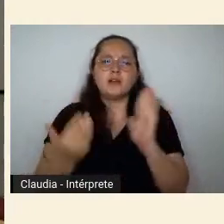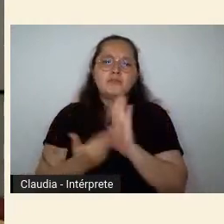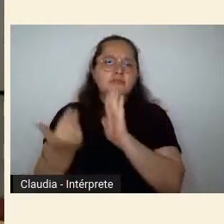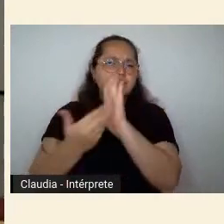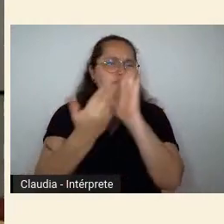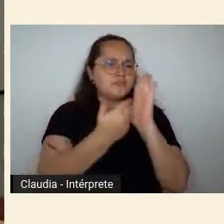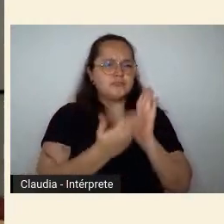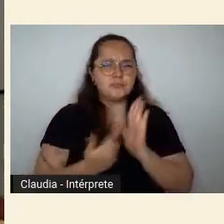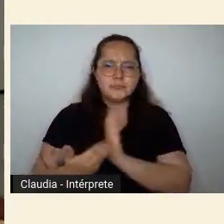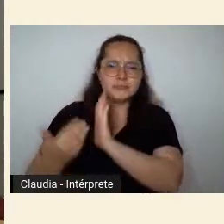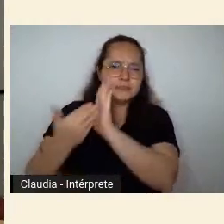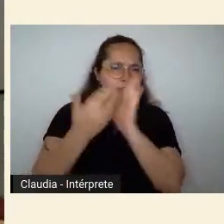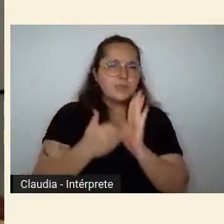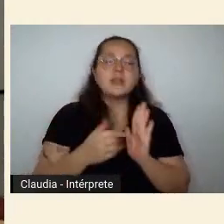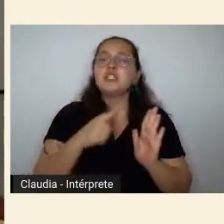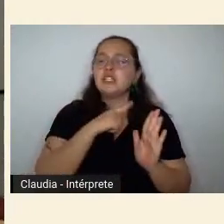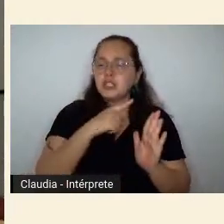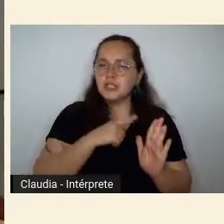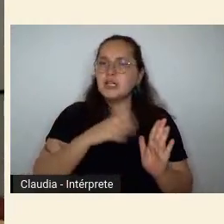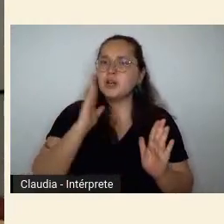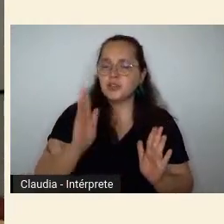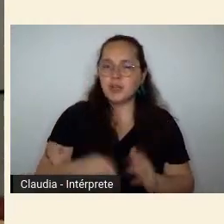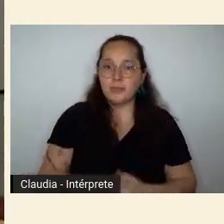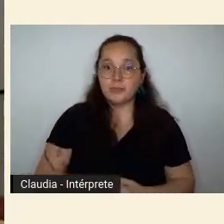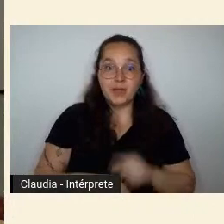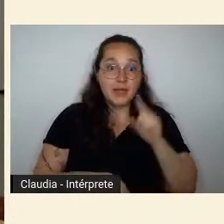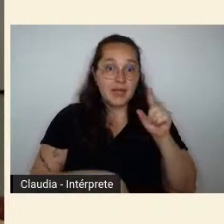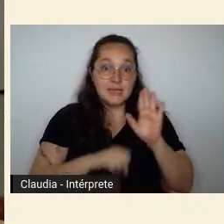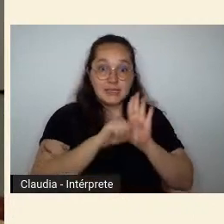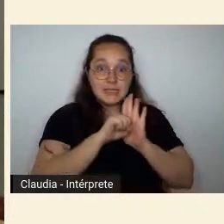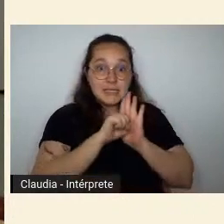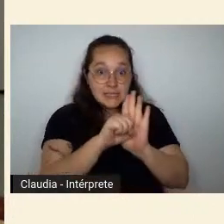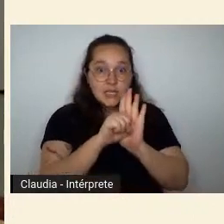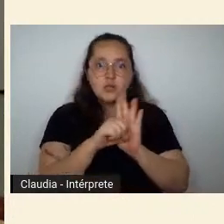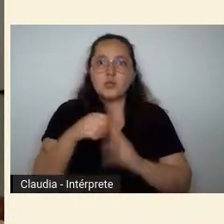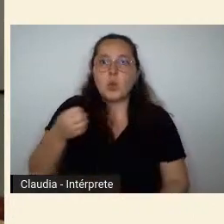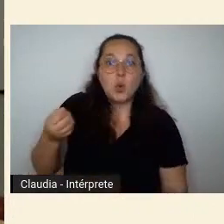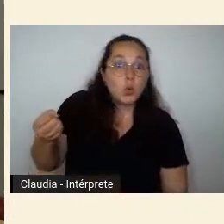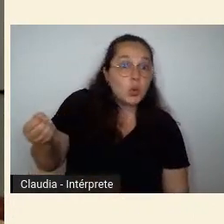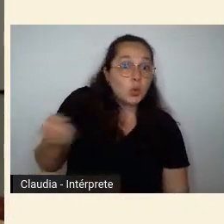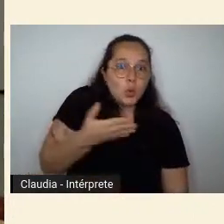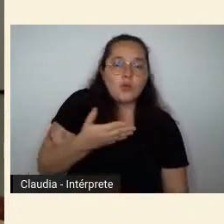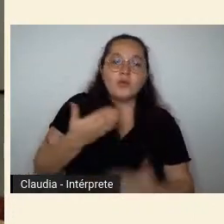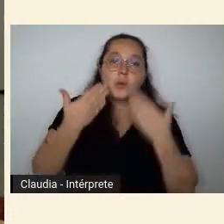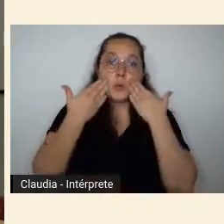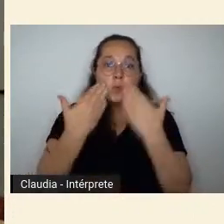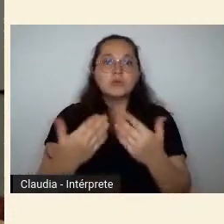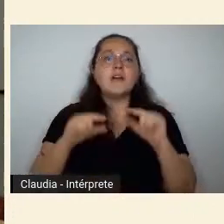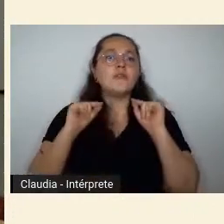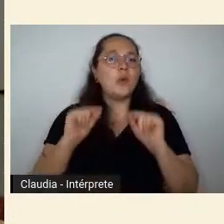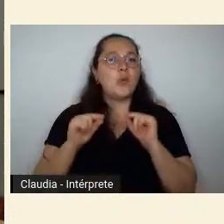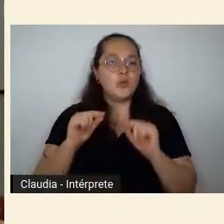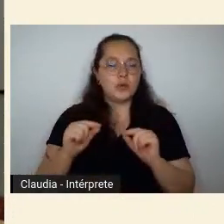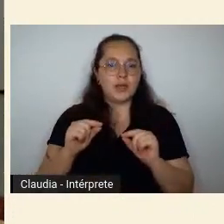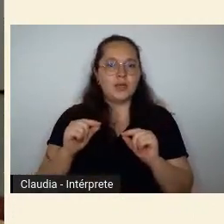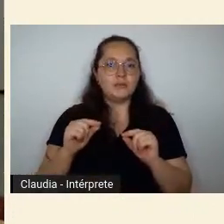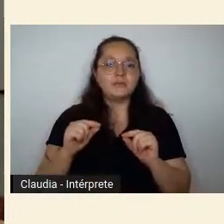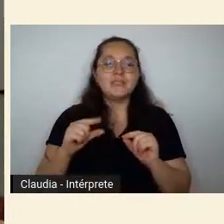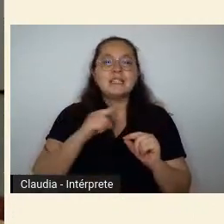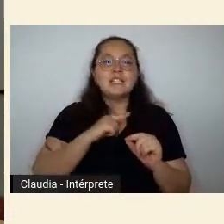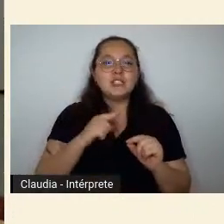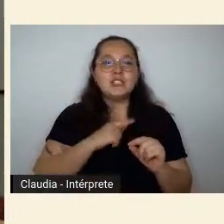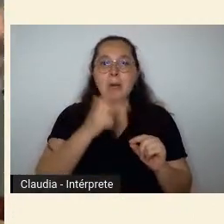a Madrugada o signo histórico diacrônico do novo era o traço antipassadista que formava uma cola